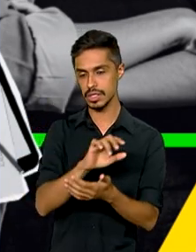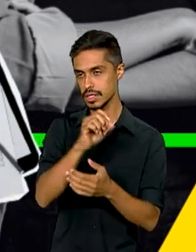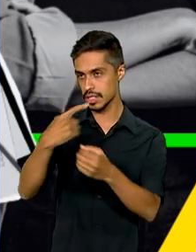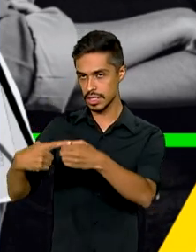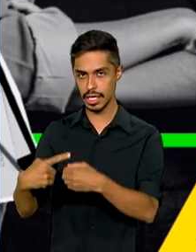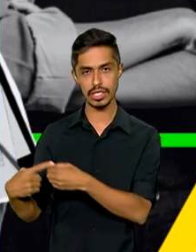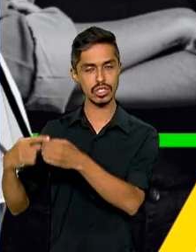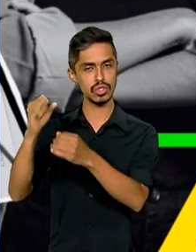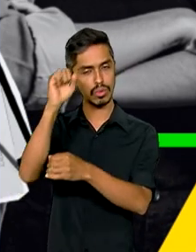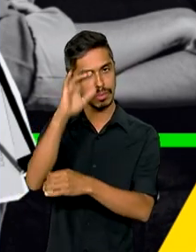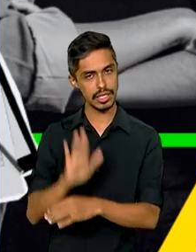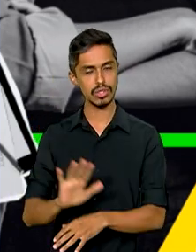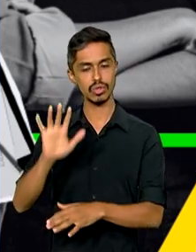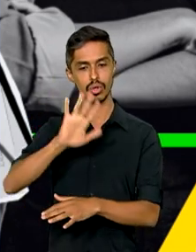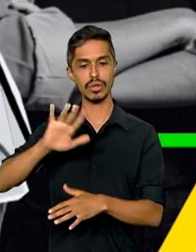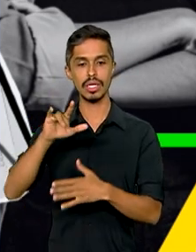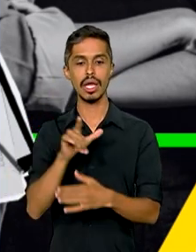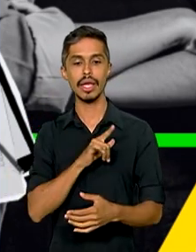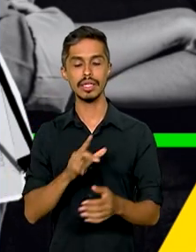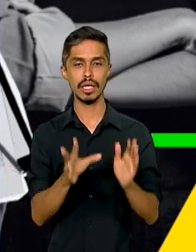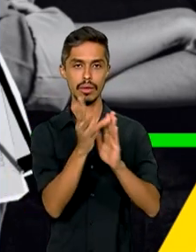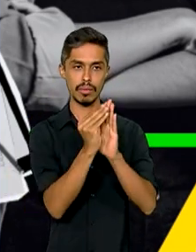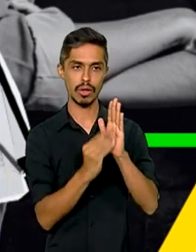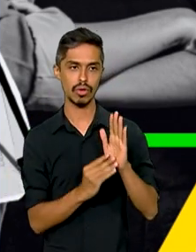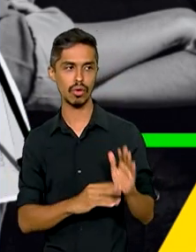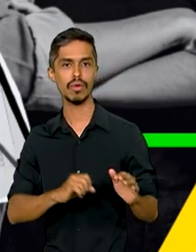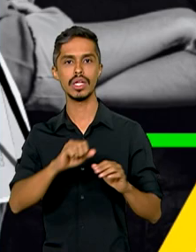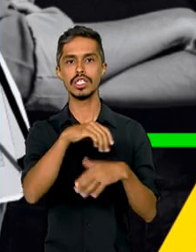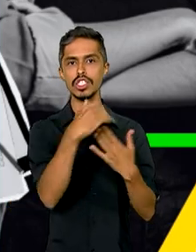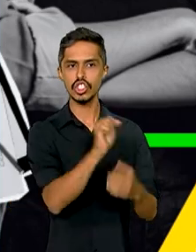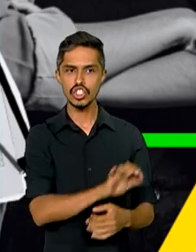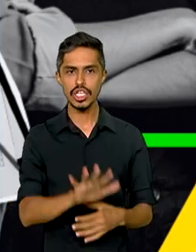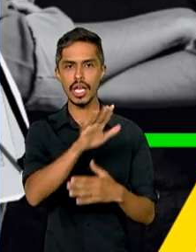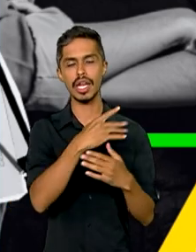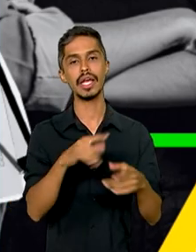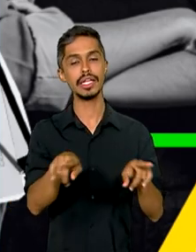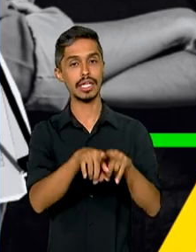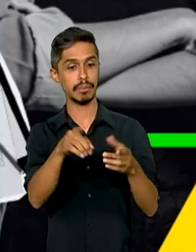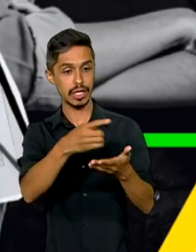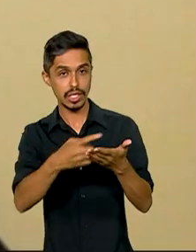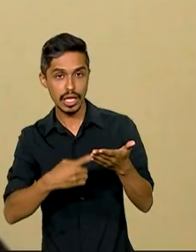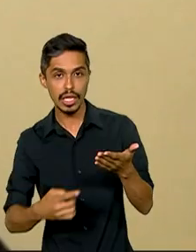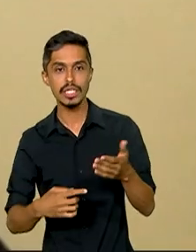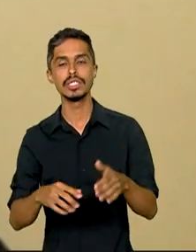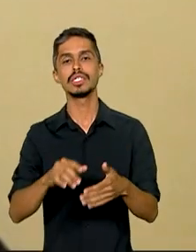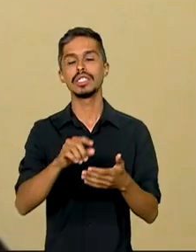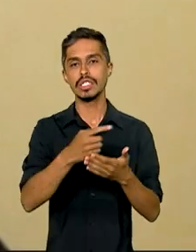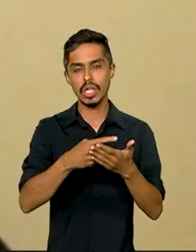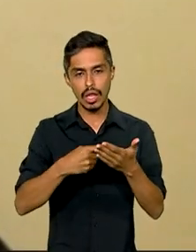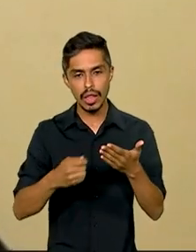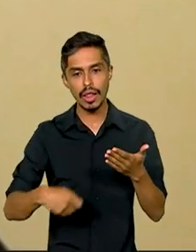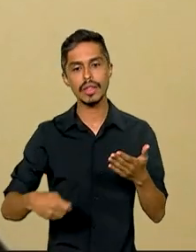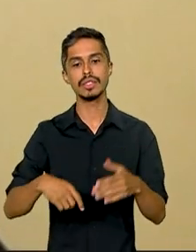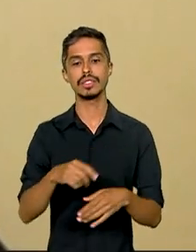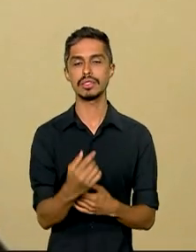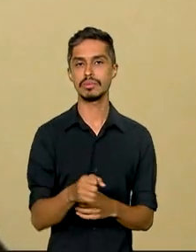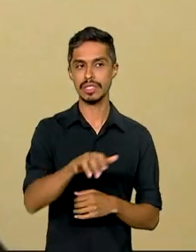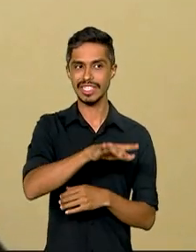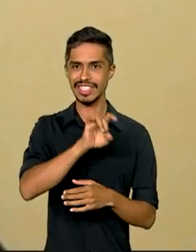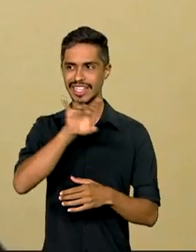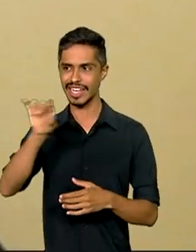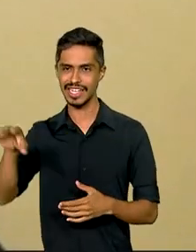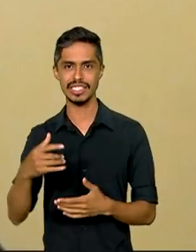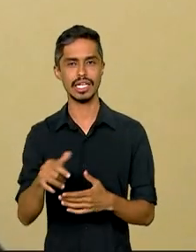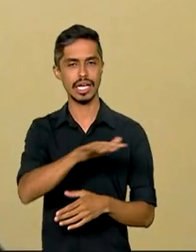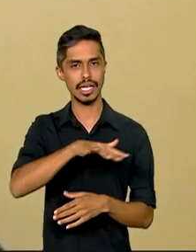questões, objetivas específicas e dissertativas por área de atuação. Esse gerente comercial do interior da